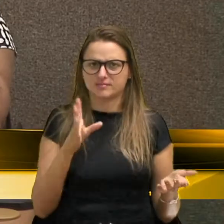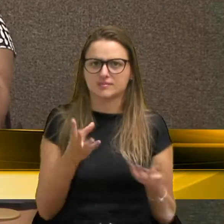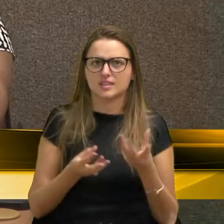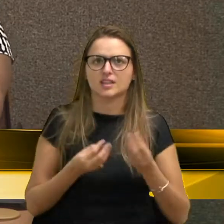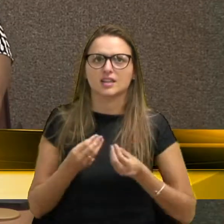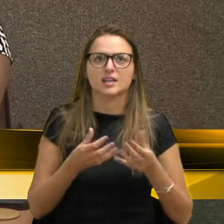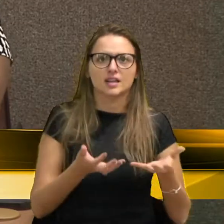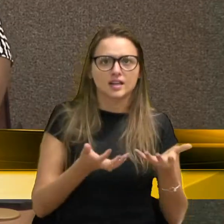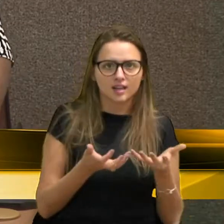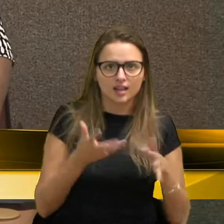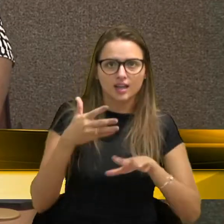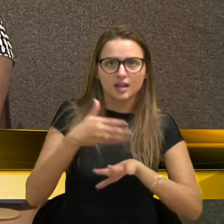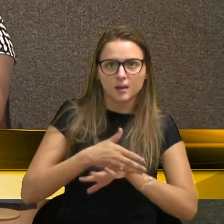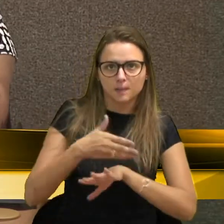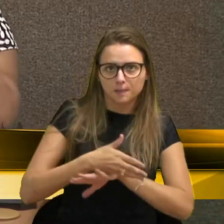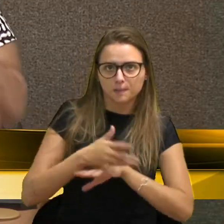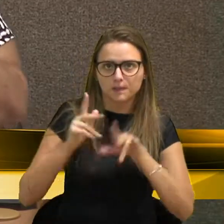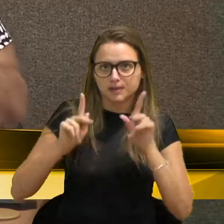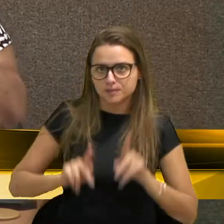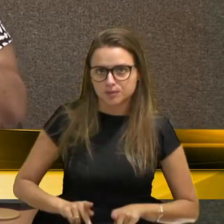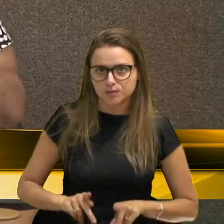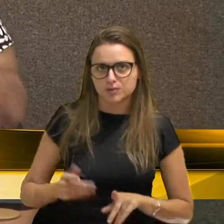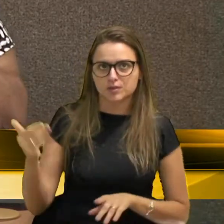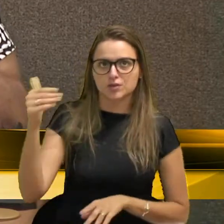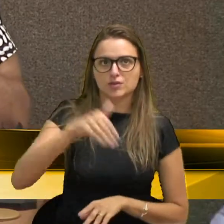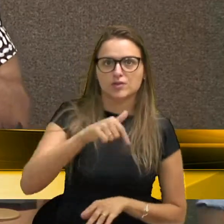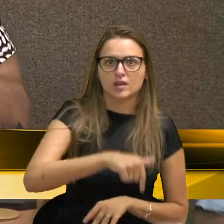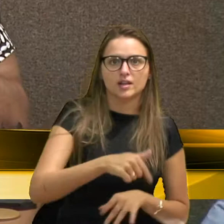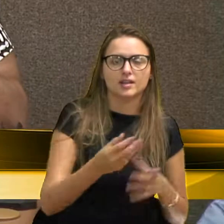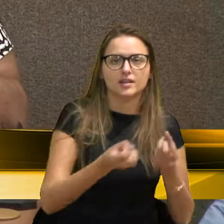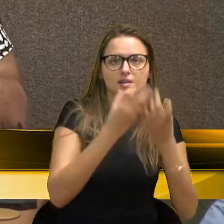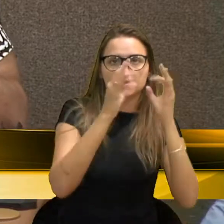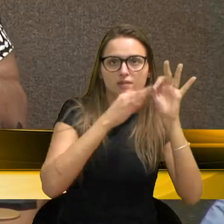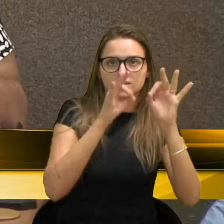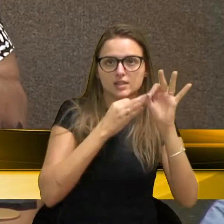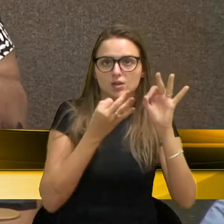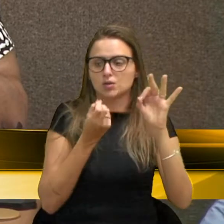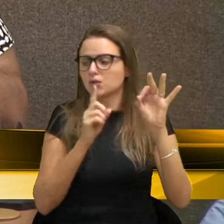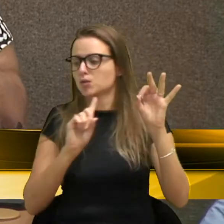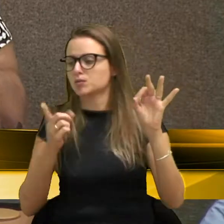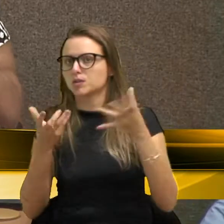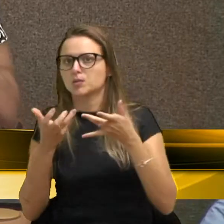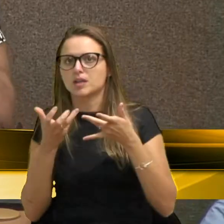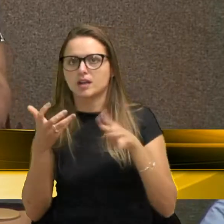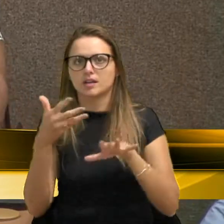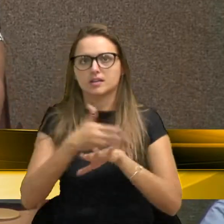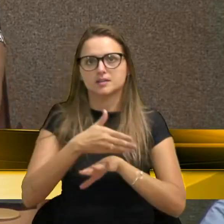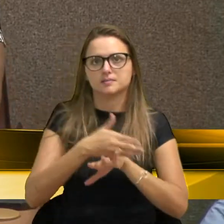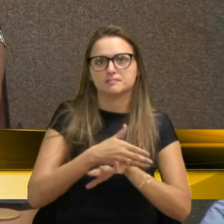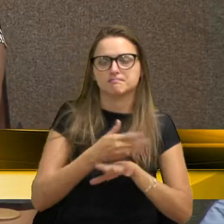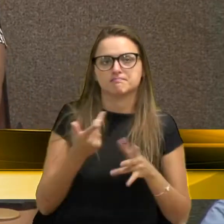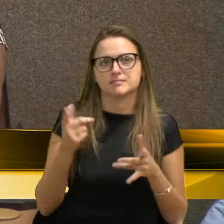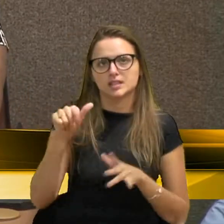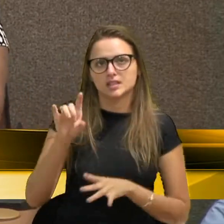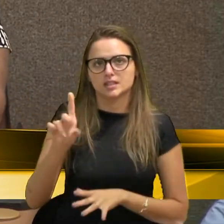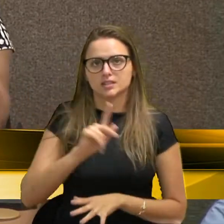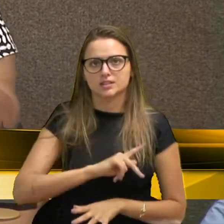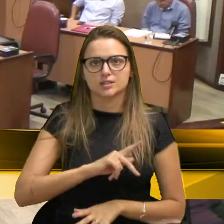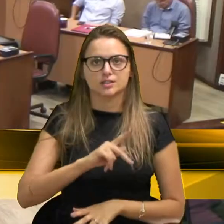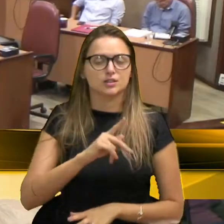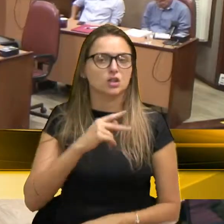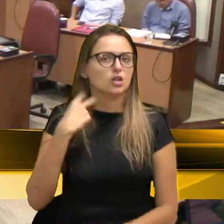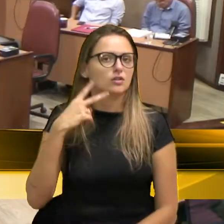querem o pessoal que venha para Caxias, ou não querem que o pessoal venha para a festa? era isso, vereador, obrigado.